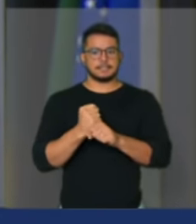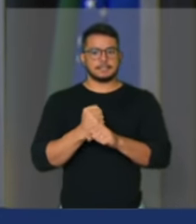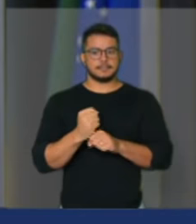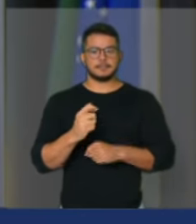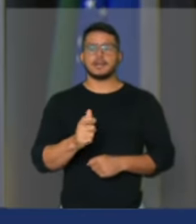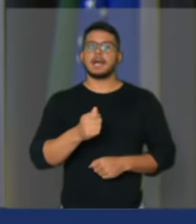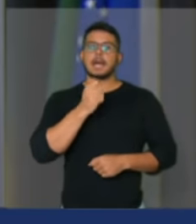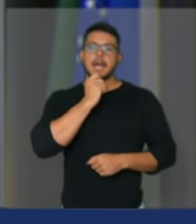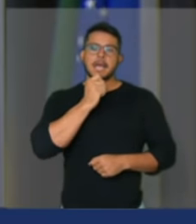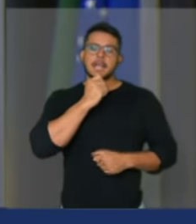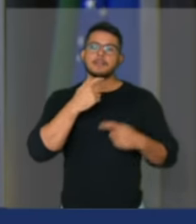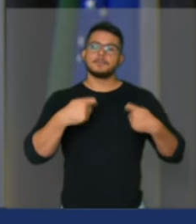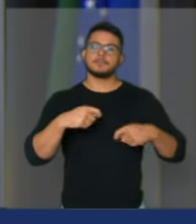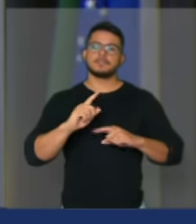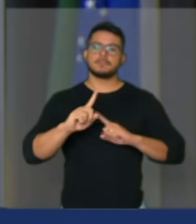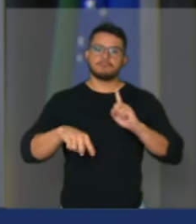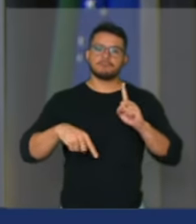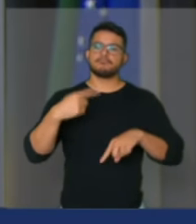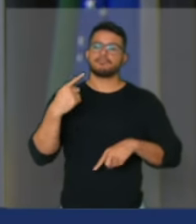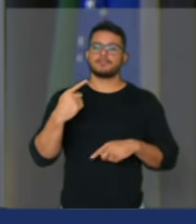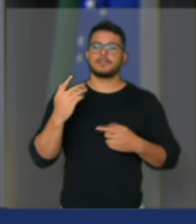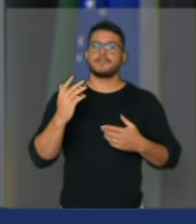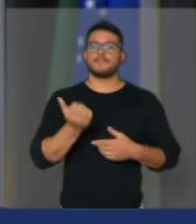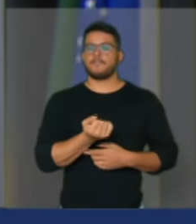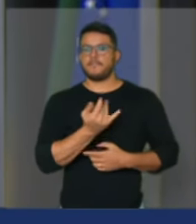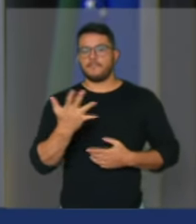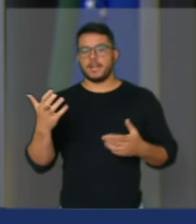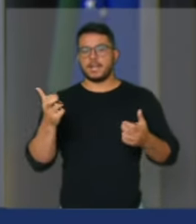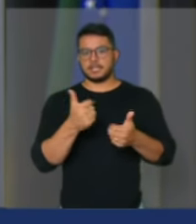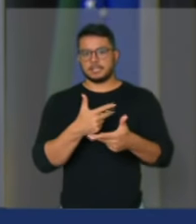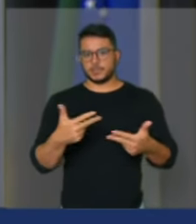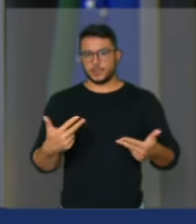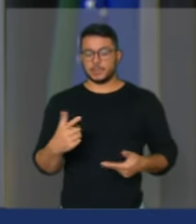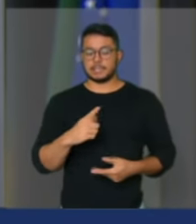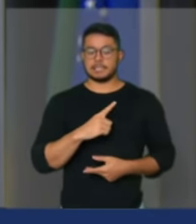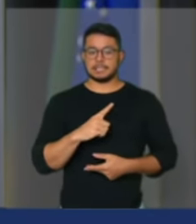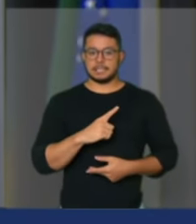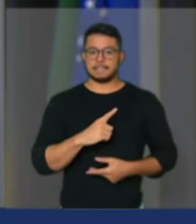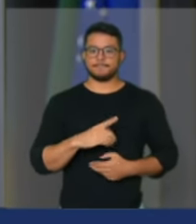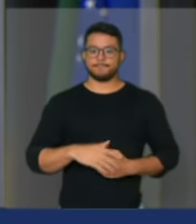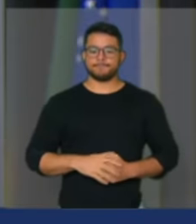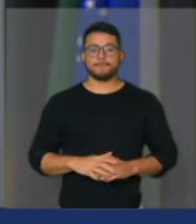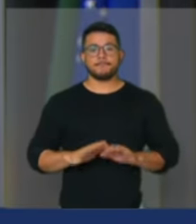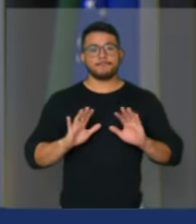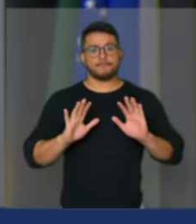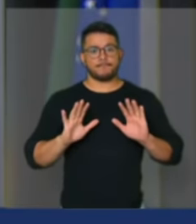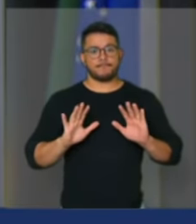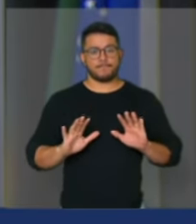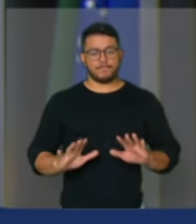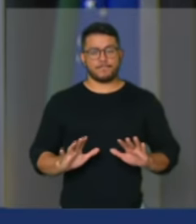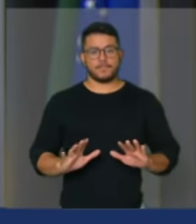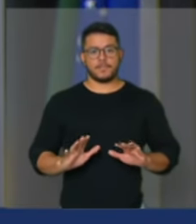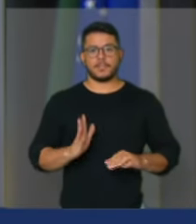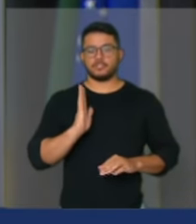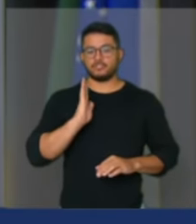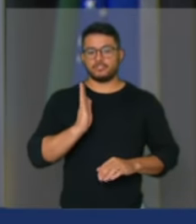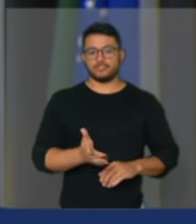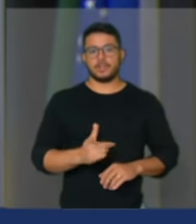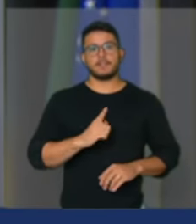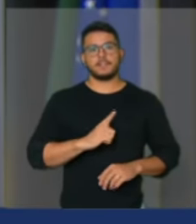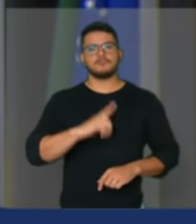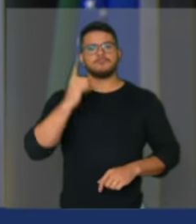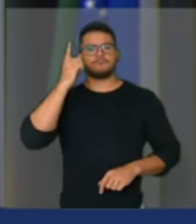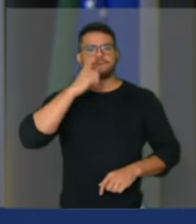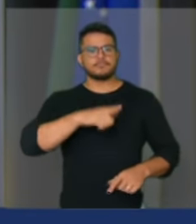superados ainda temos muitos problemas a serem resolvidos mas grandes avanços foram feitos e muitas conquistas